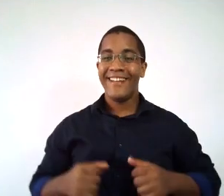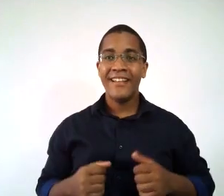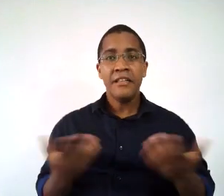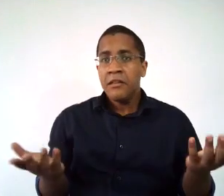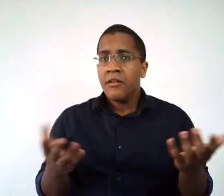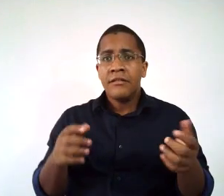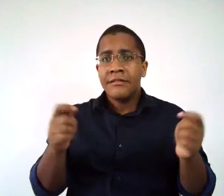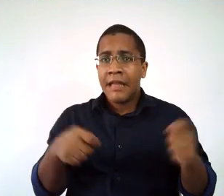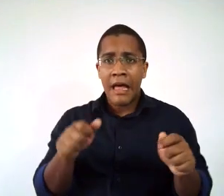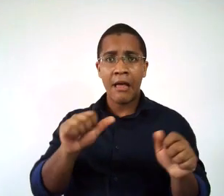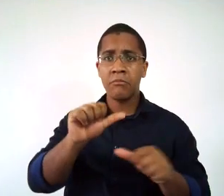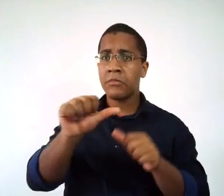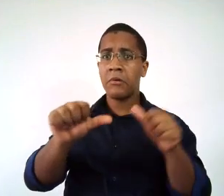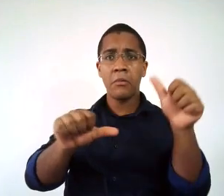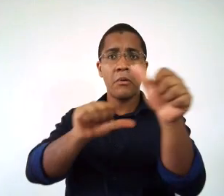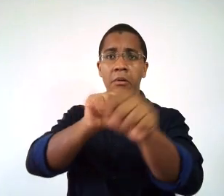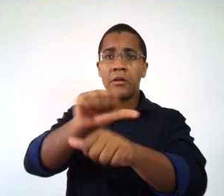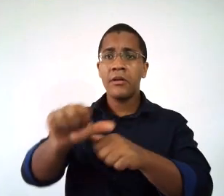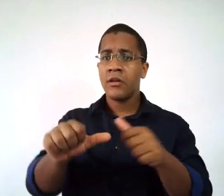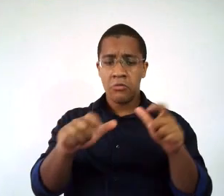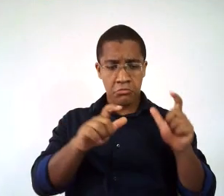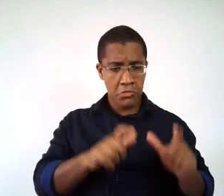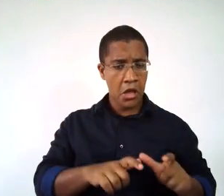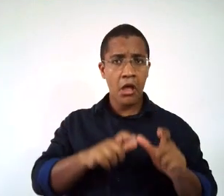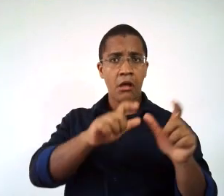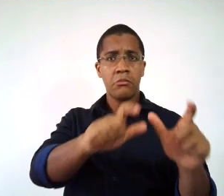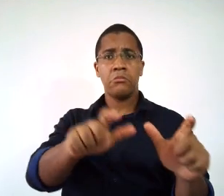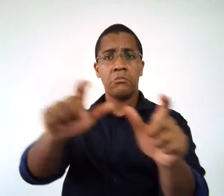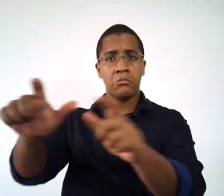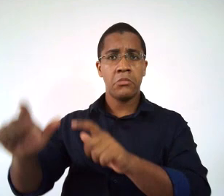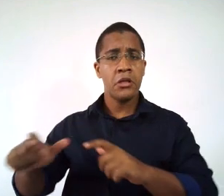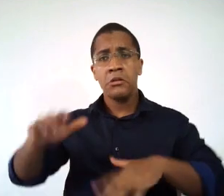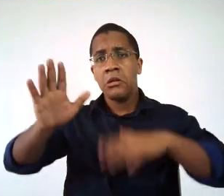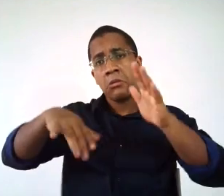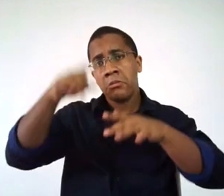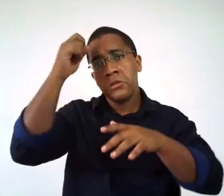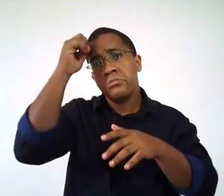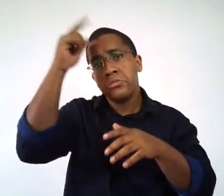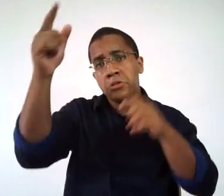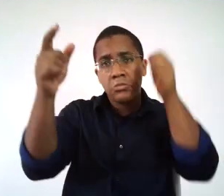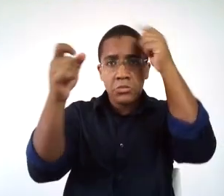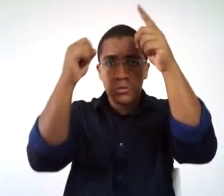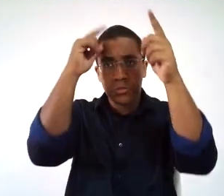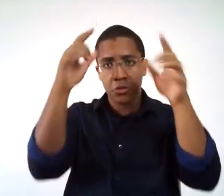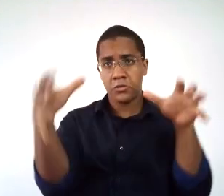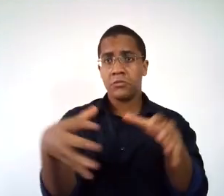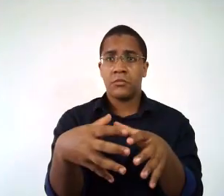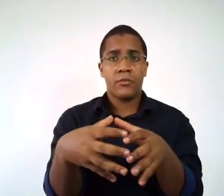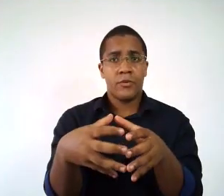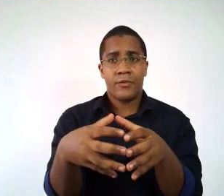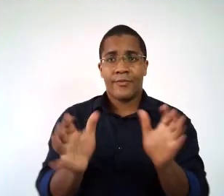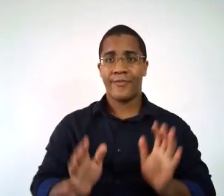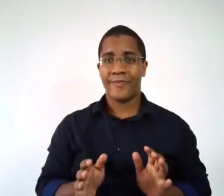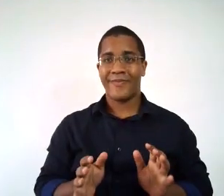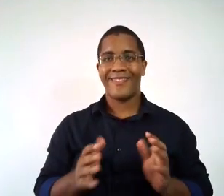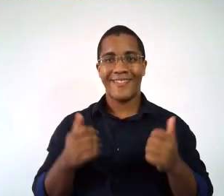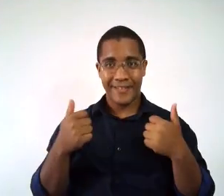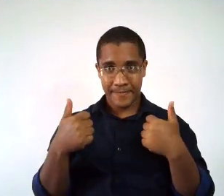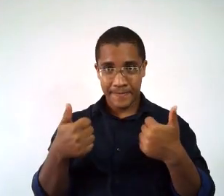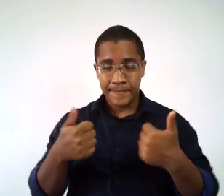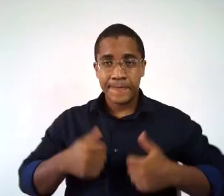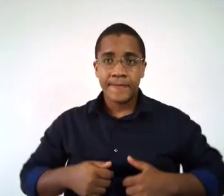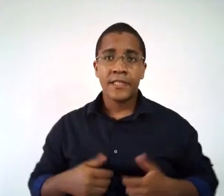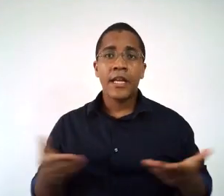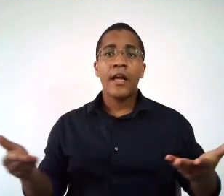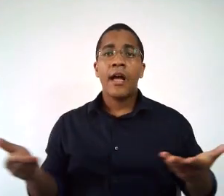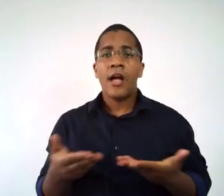criativas que podem modificar, como eu falei anteriormente, de um lugar para o outro, e de acordo com a criatividade do grupo. Jogos e